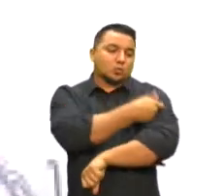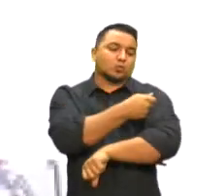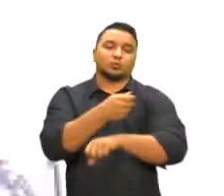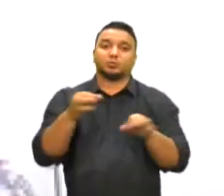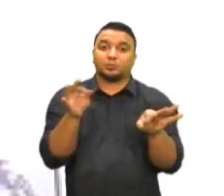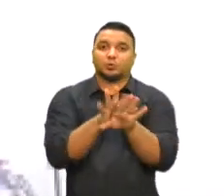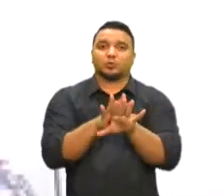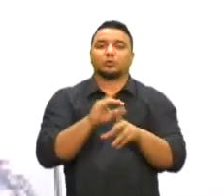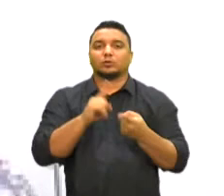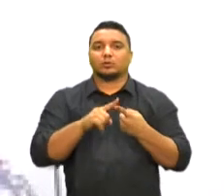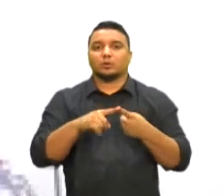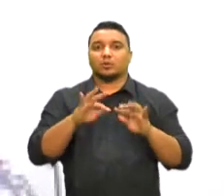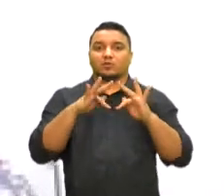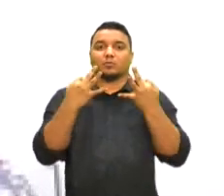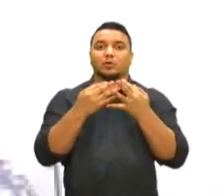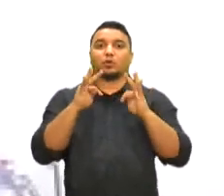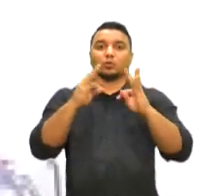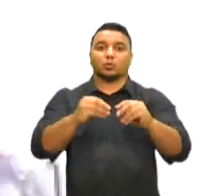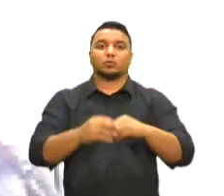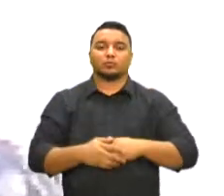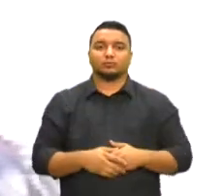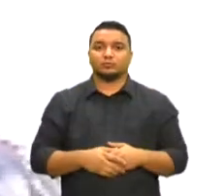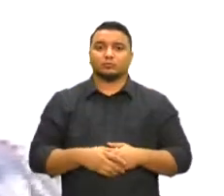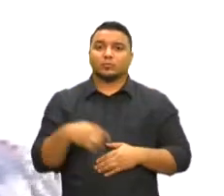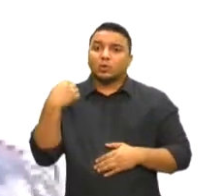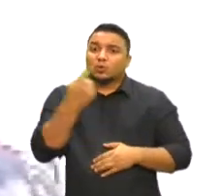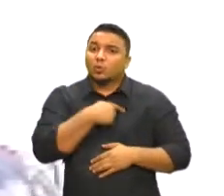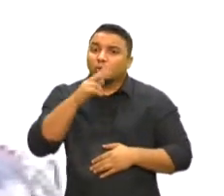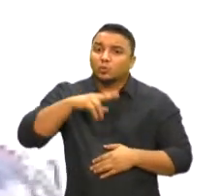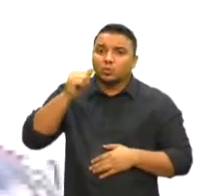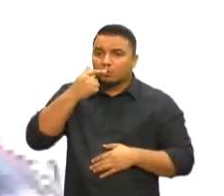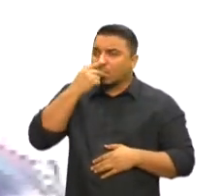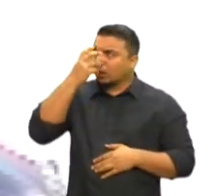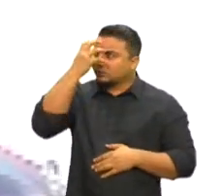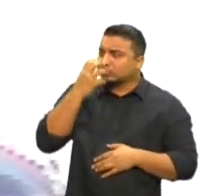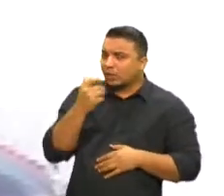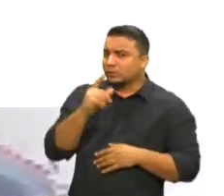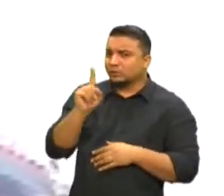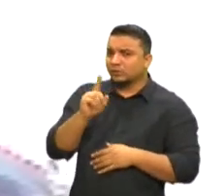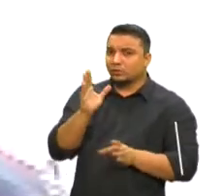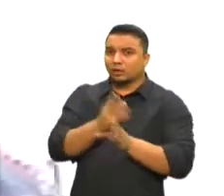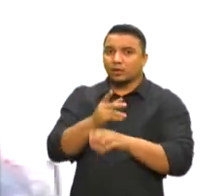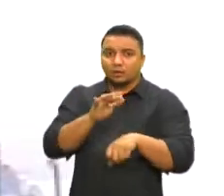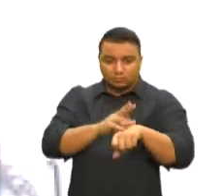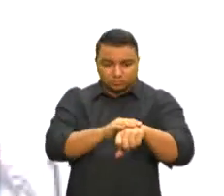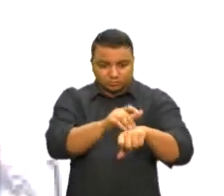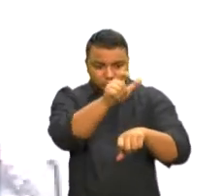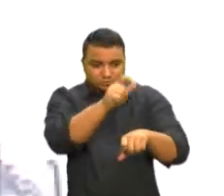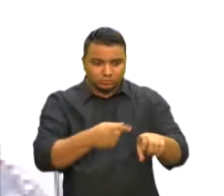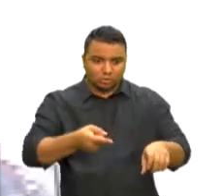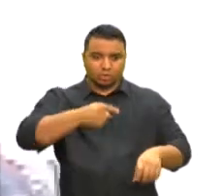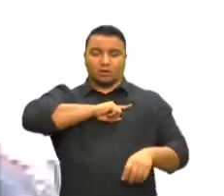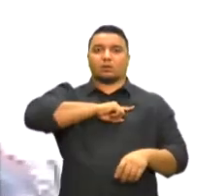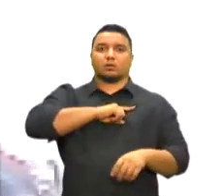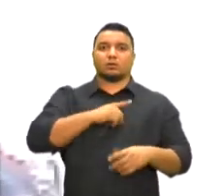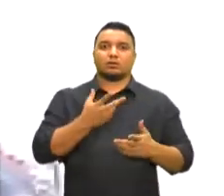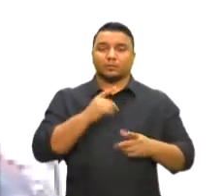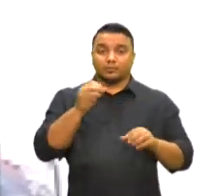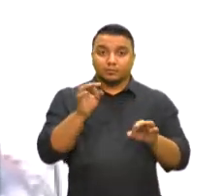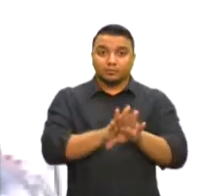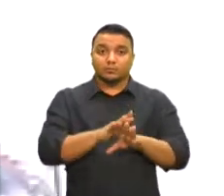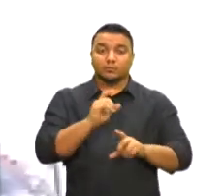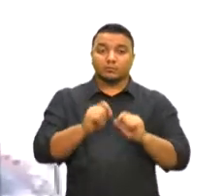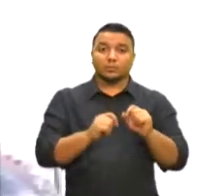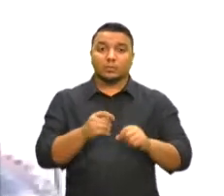e de todos os familiares. gente nunca levou muito a sério até a Isadora adoecer. E após a Isadora adoecer,